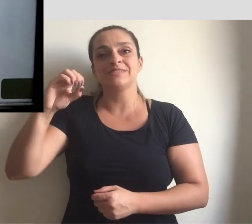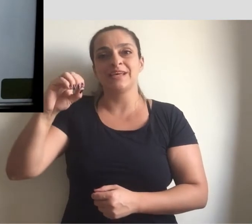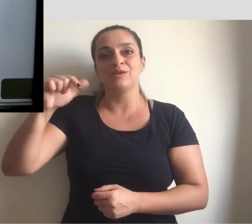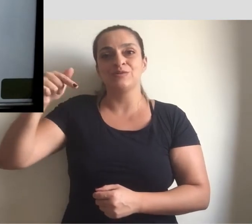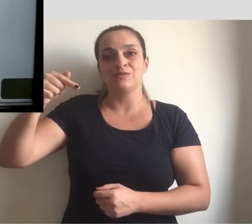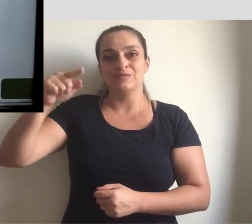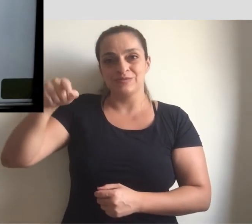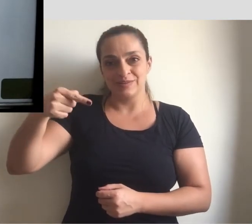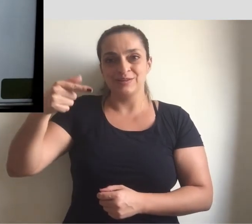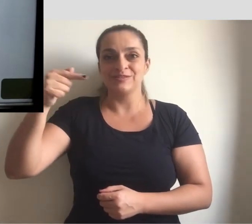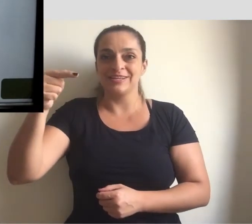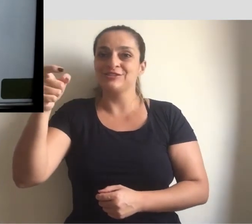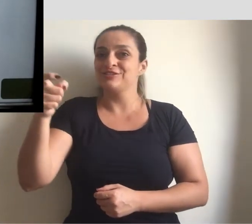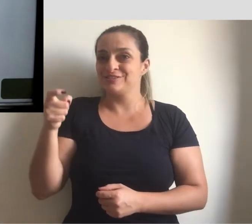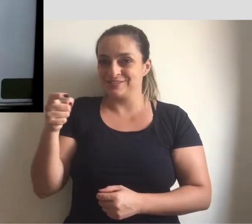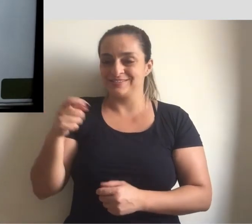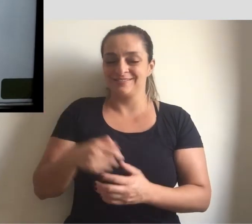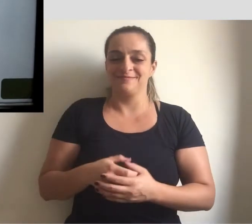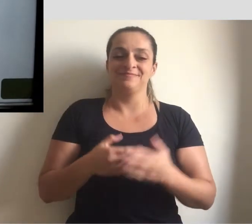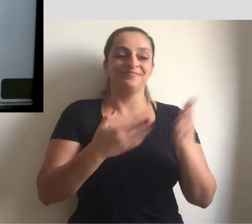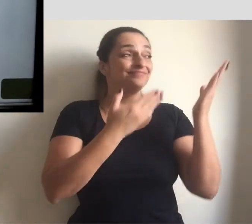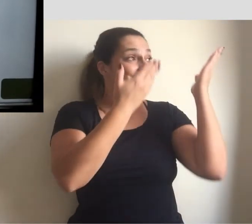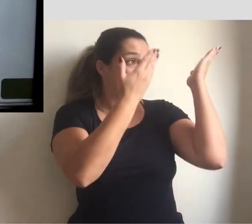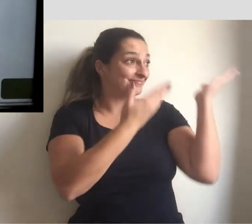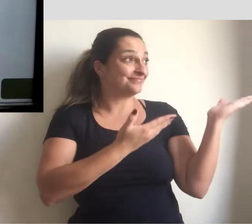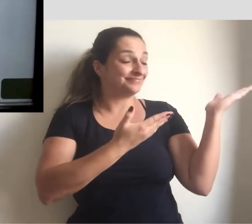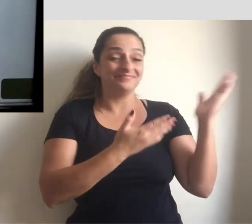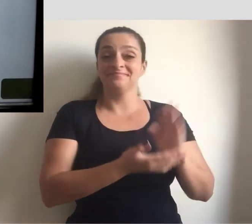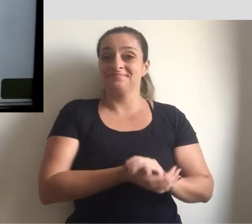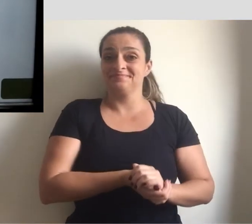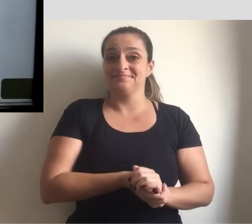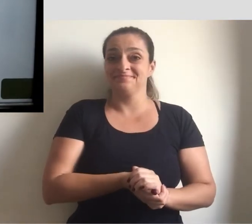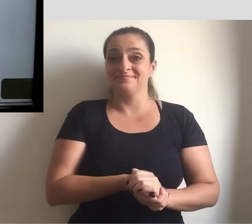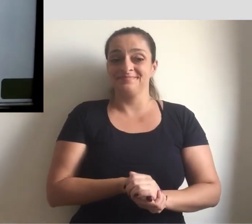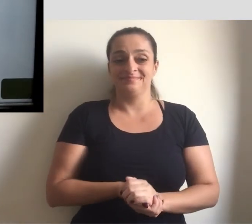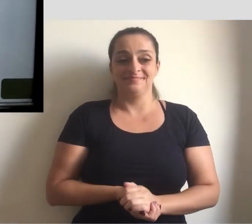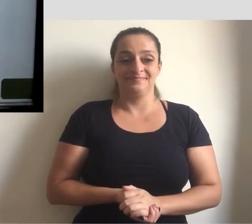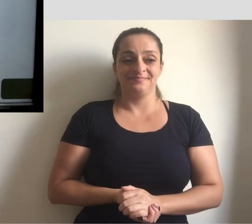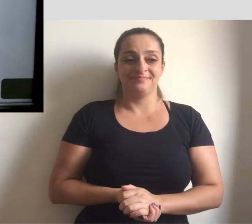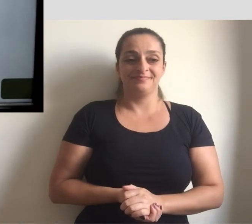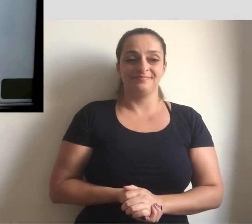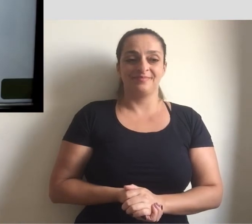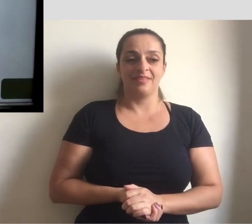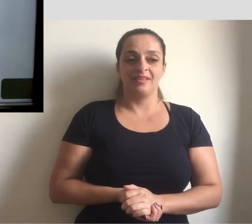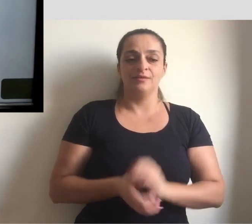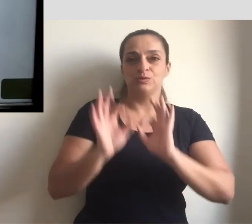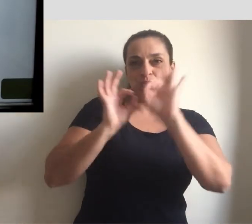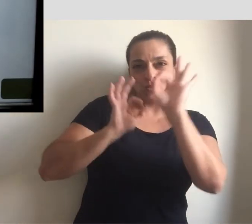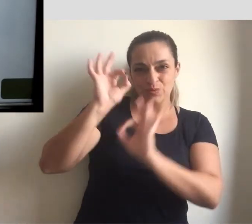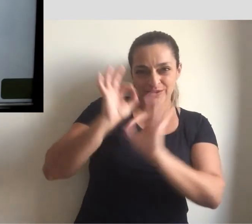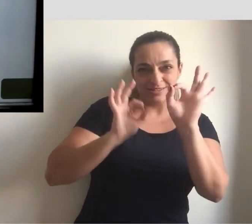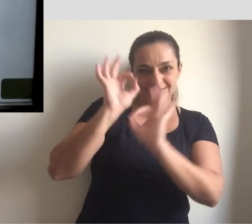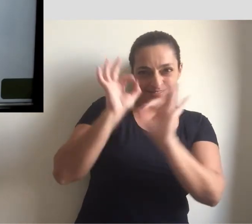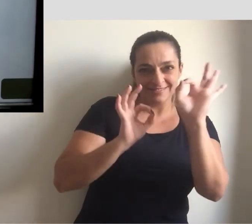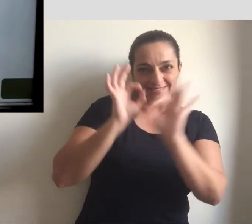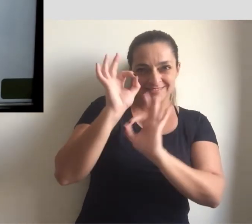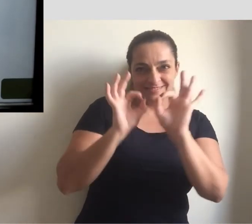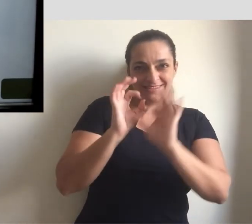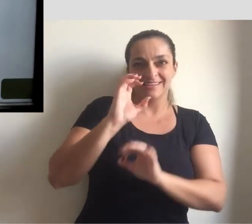,7x, que é igual a 0,3x. Vamos organizar aqui, 0